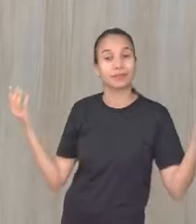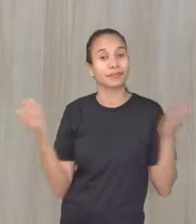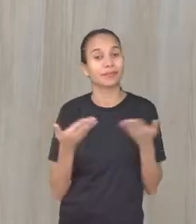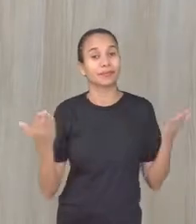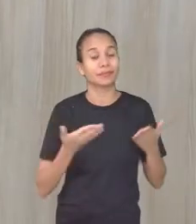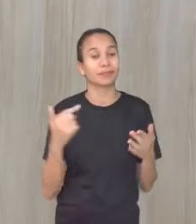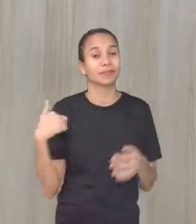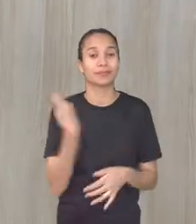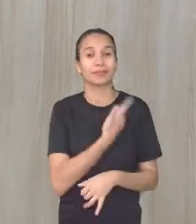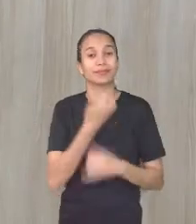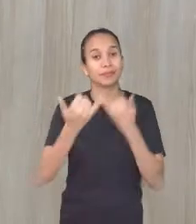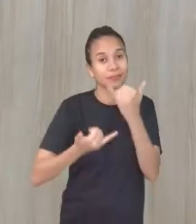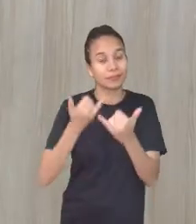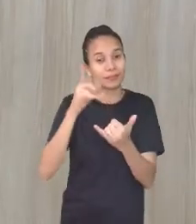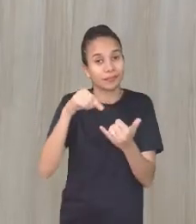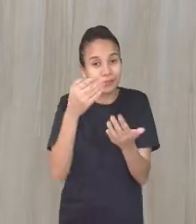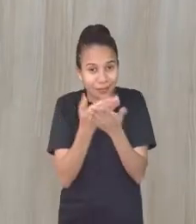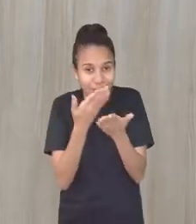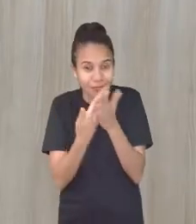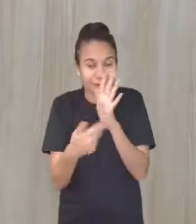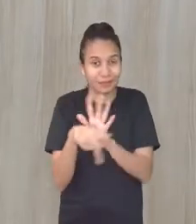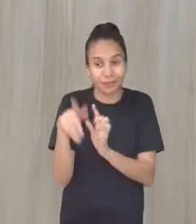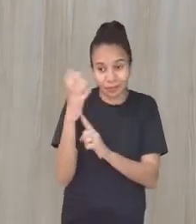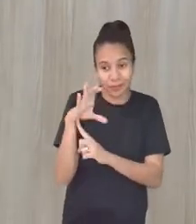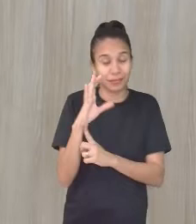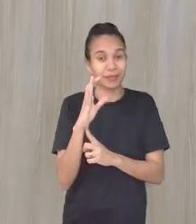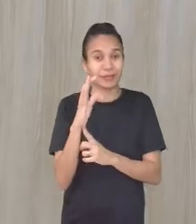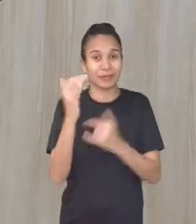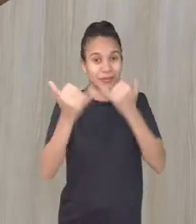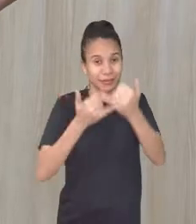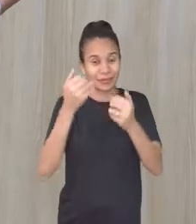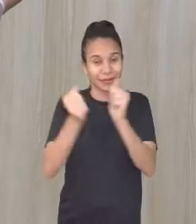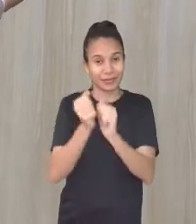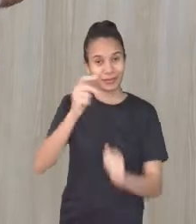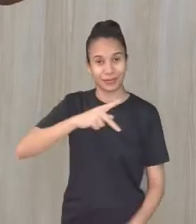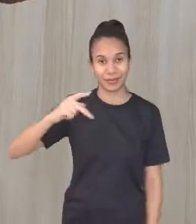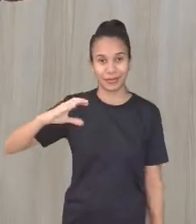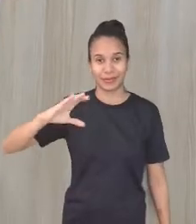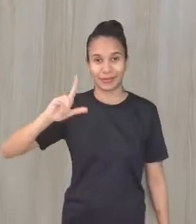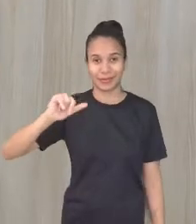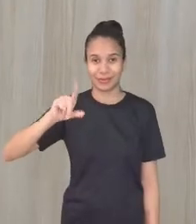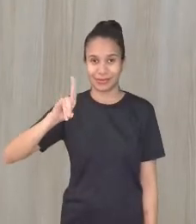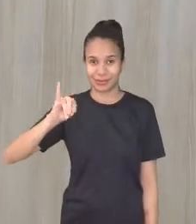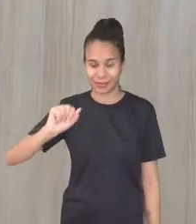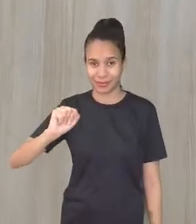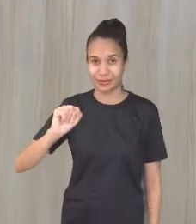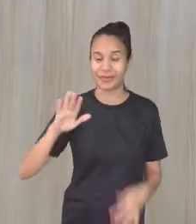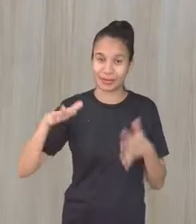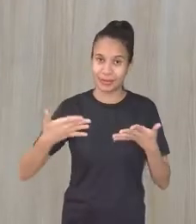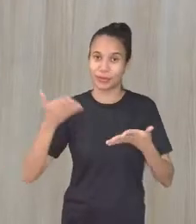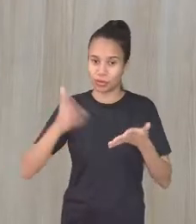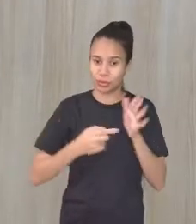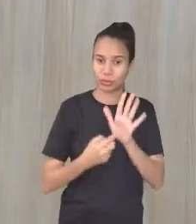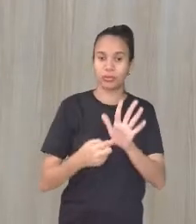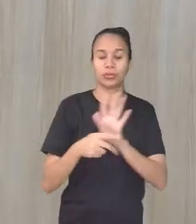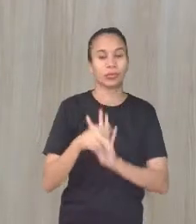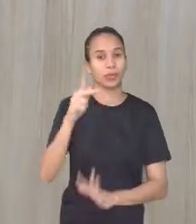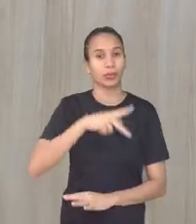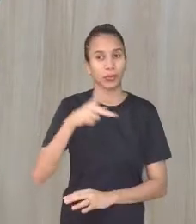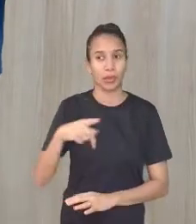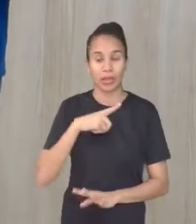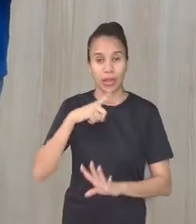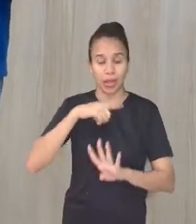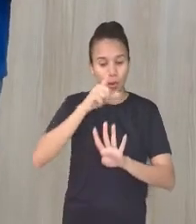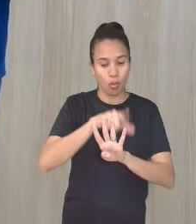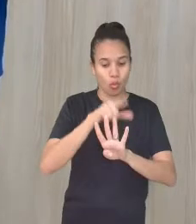nosso brinquedo é para a gente estudar ciência. E eu vou brincar aí com a professora Cláudia. Então, eu já mostrei à professora Cláudia que eu tenho